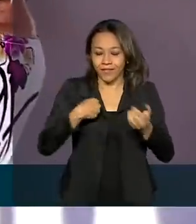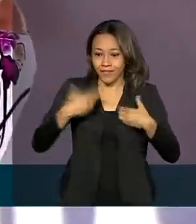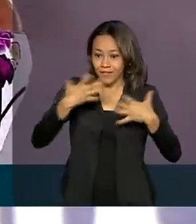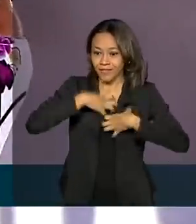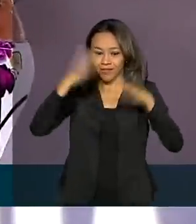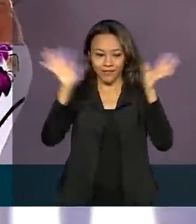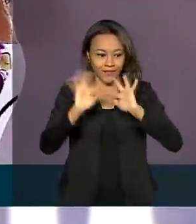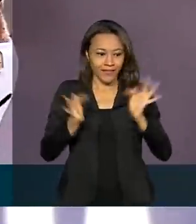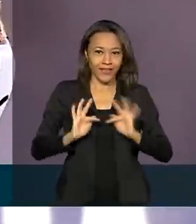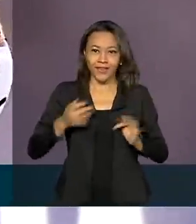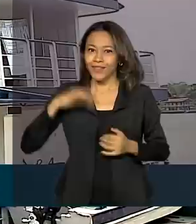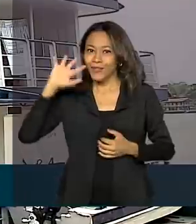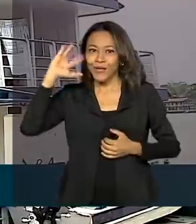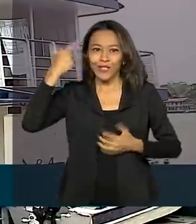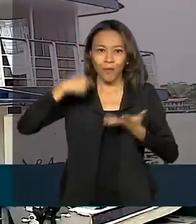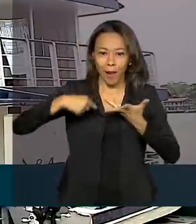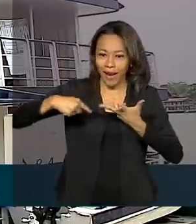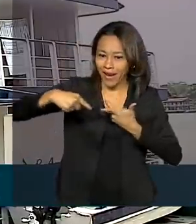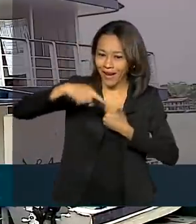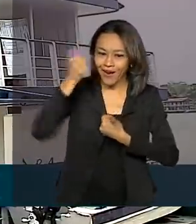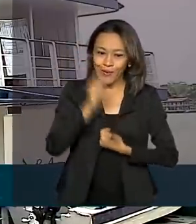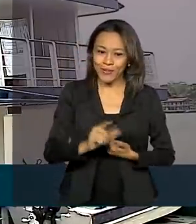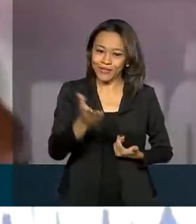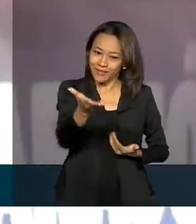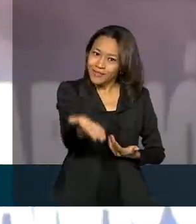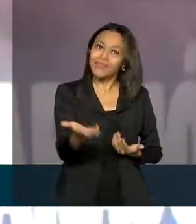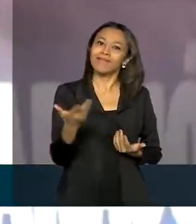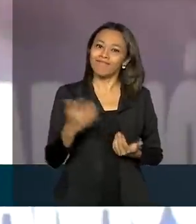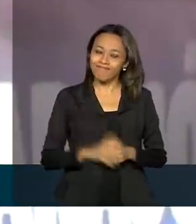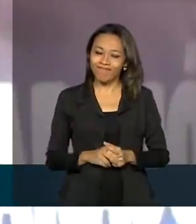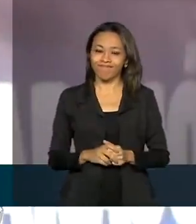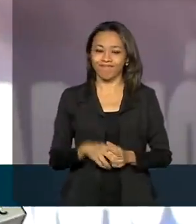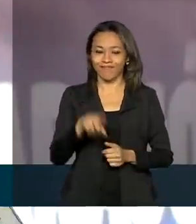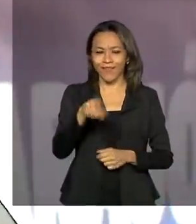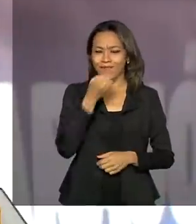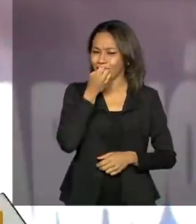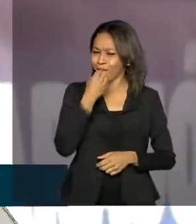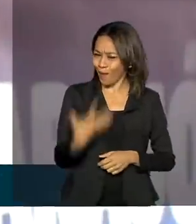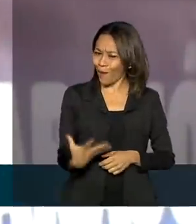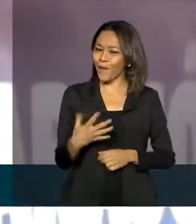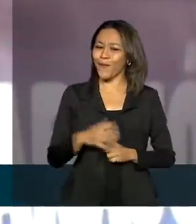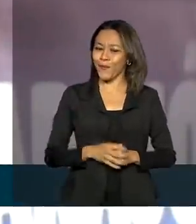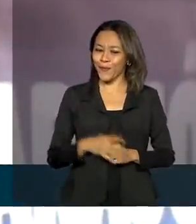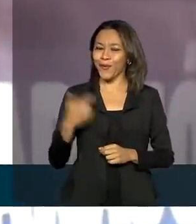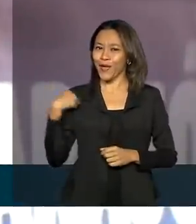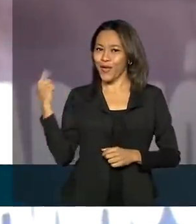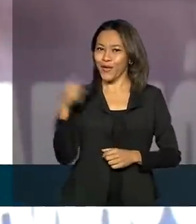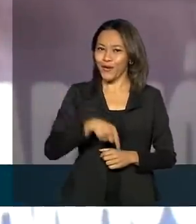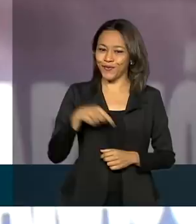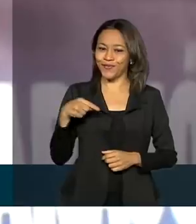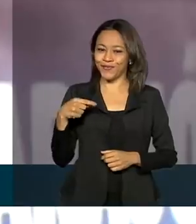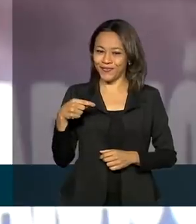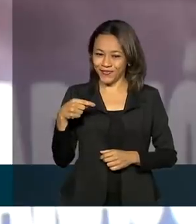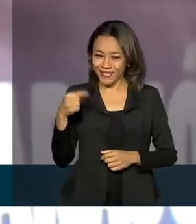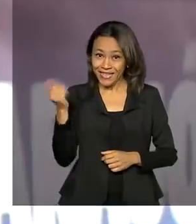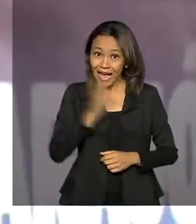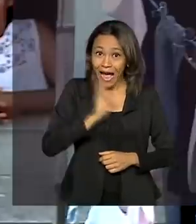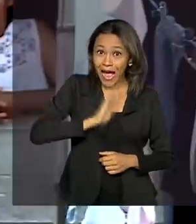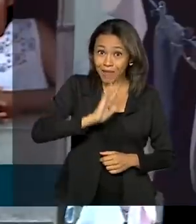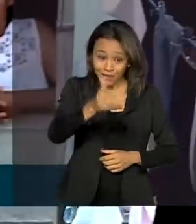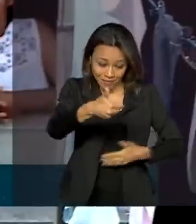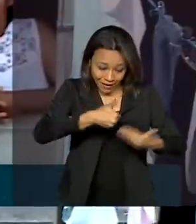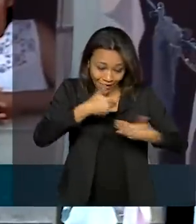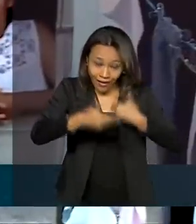quando pôde resolver tudo ali às margens do rio Parauau. Foi muito bom, porque eu vim muito rápido e me atenderam rápido,